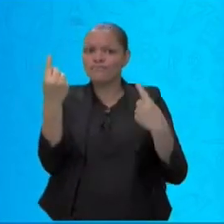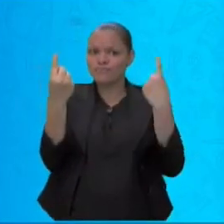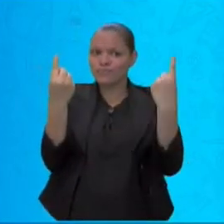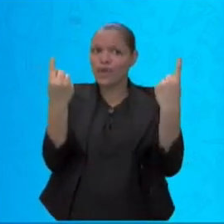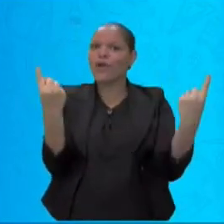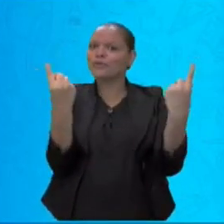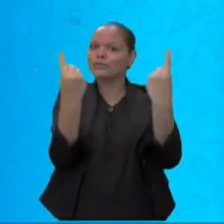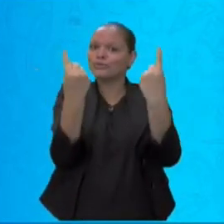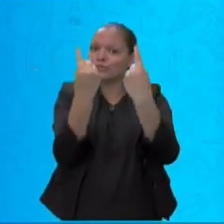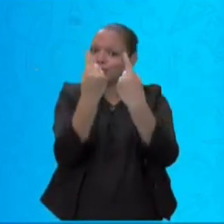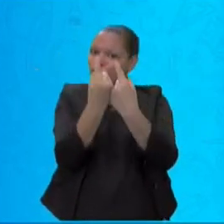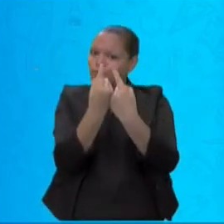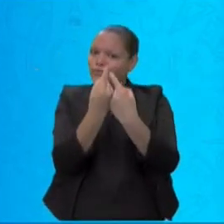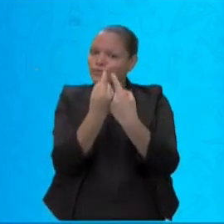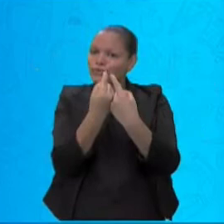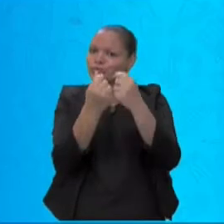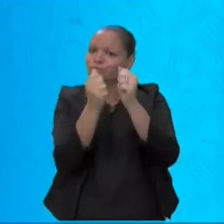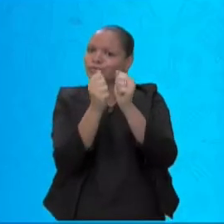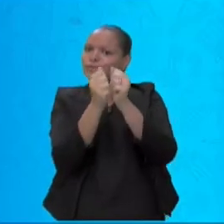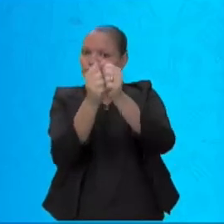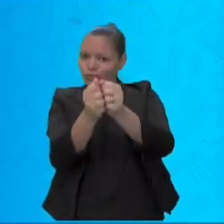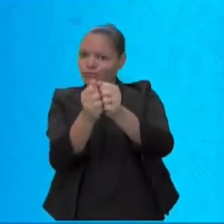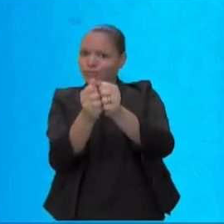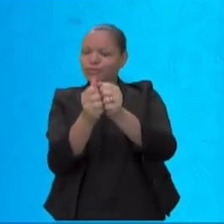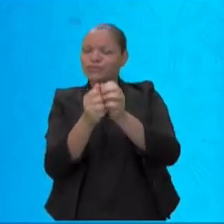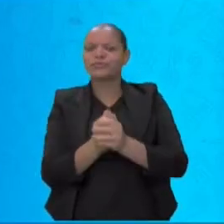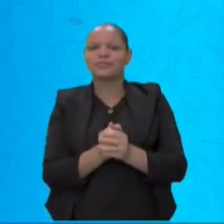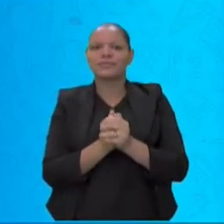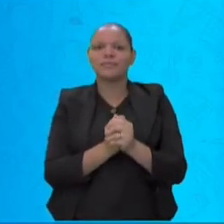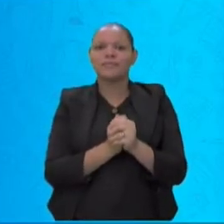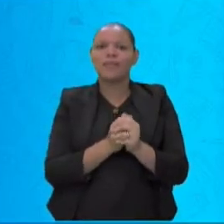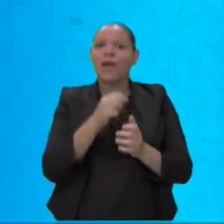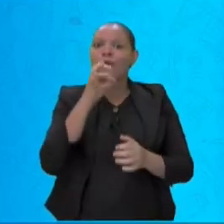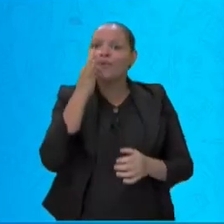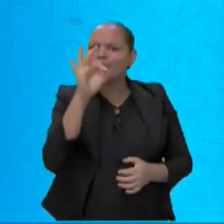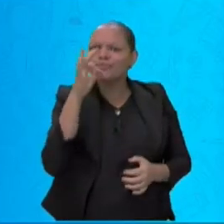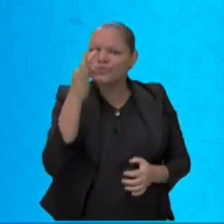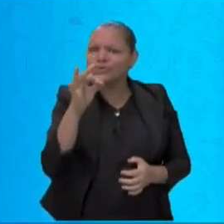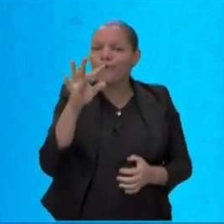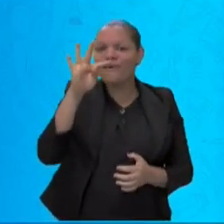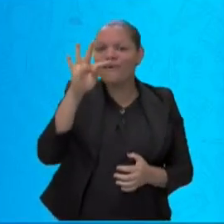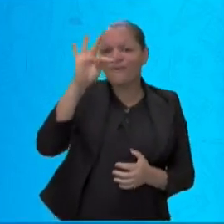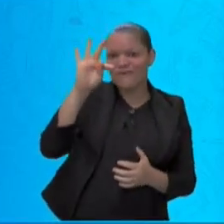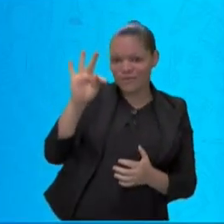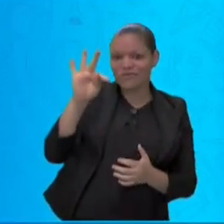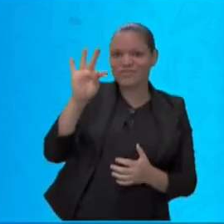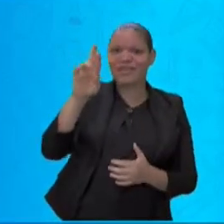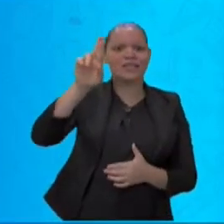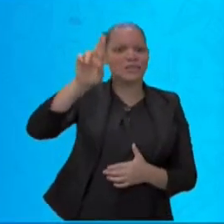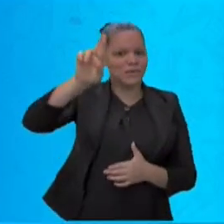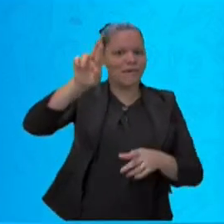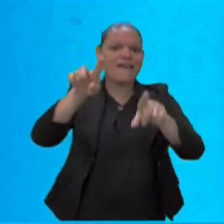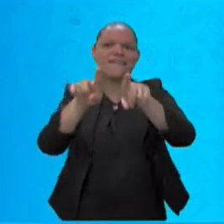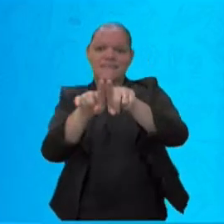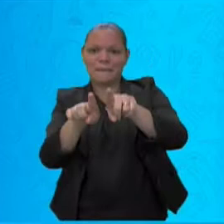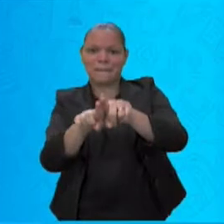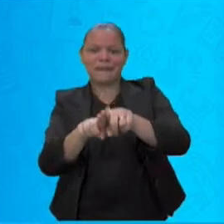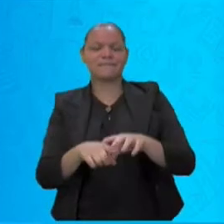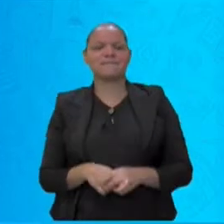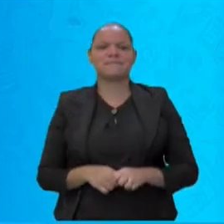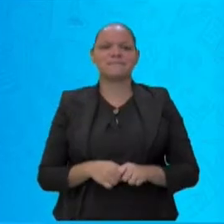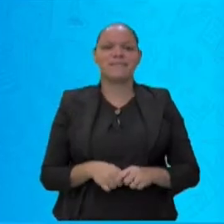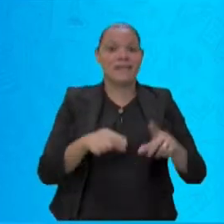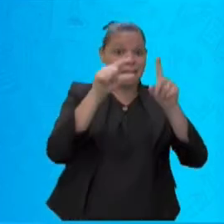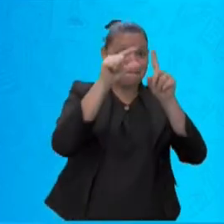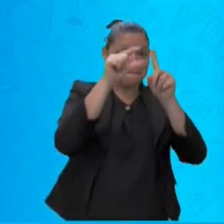o som, é falado tanto do T quanto do R. E a outra palavrinha? Preste atenção.